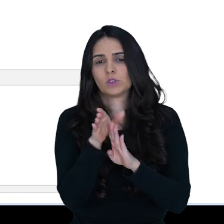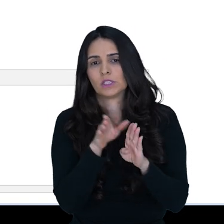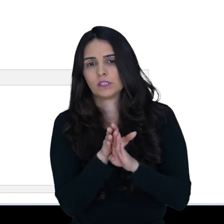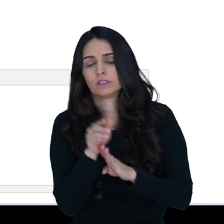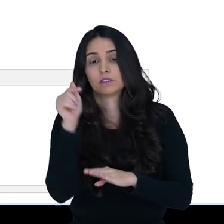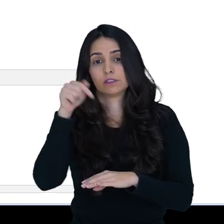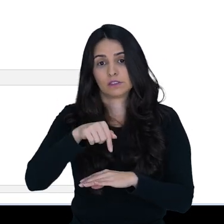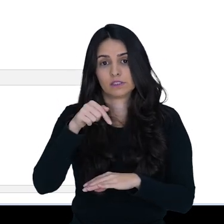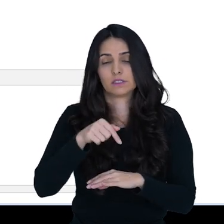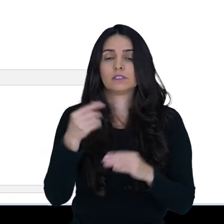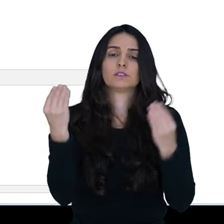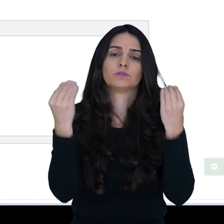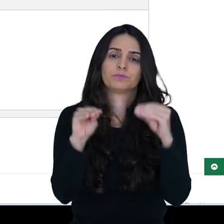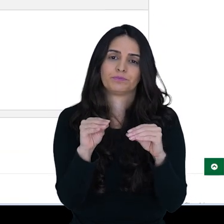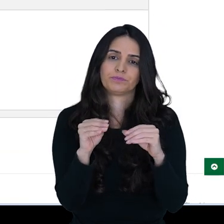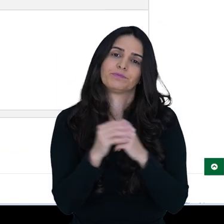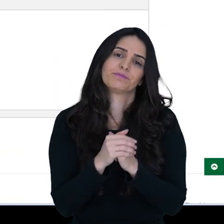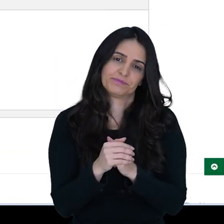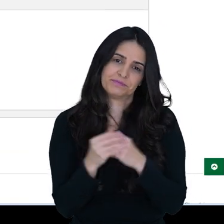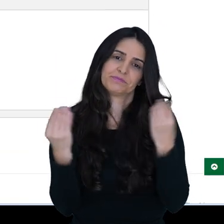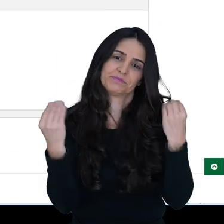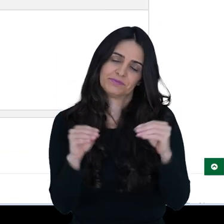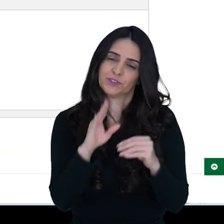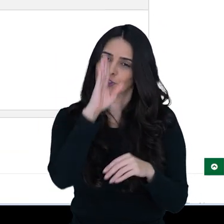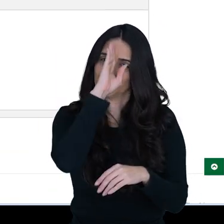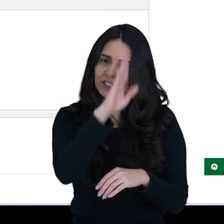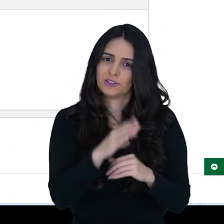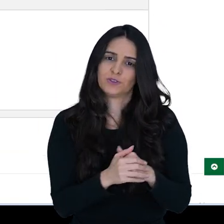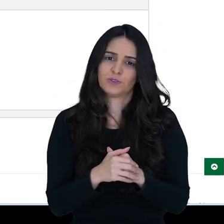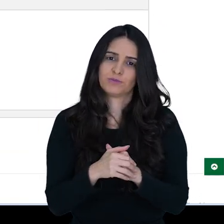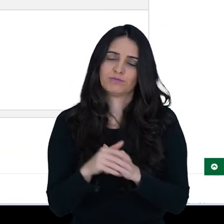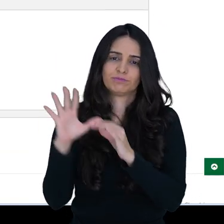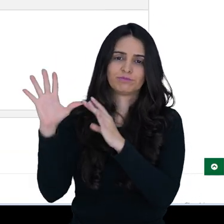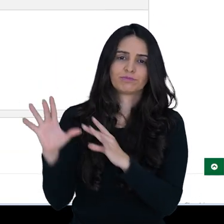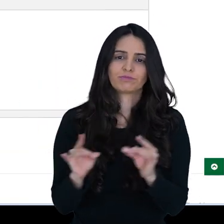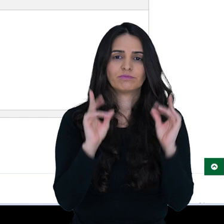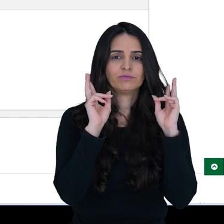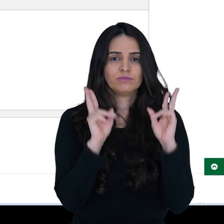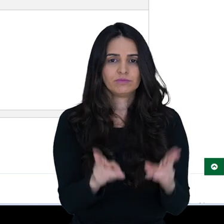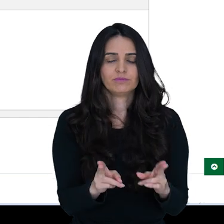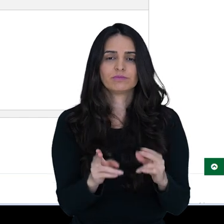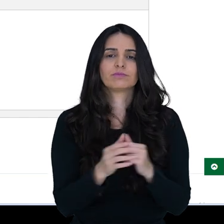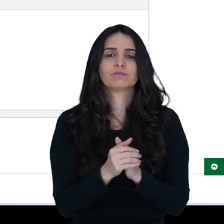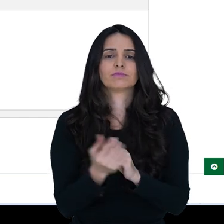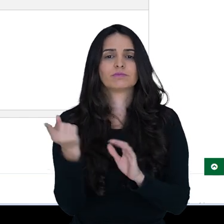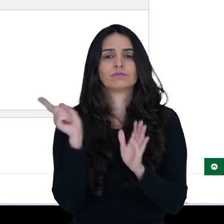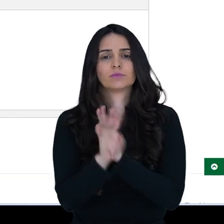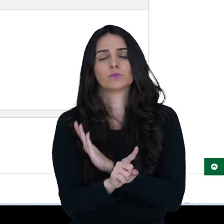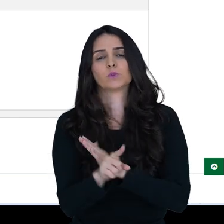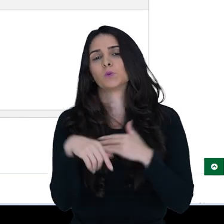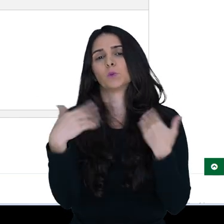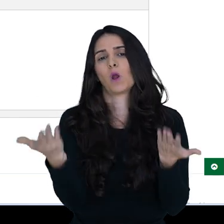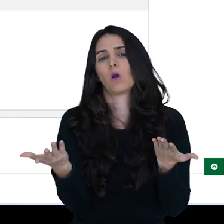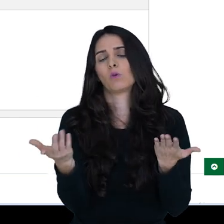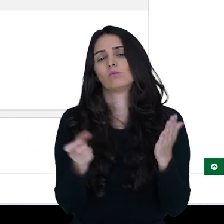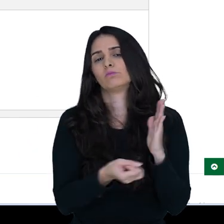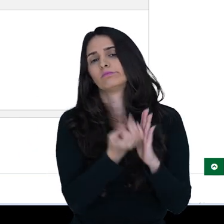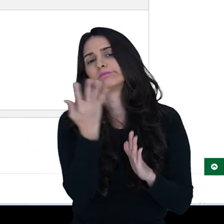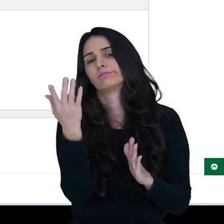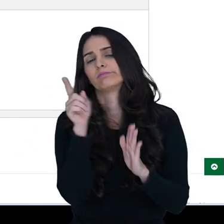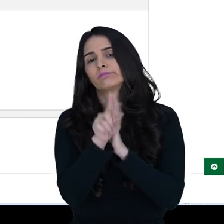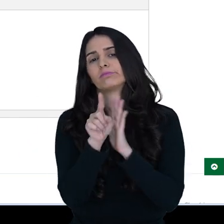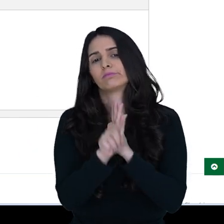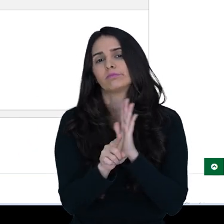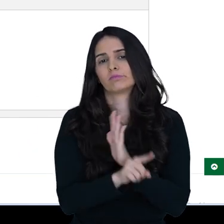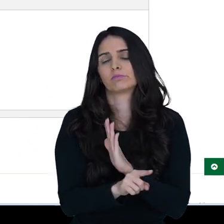outras orientações. Aqui, na questão, você vai direto ao ponto. Copia exatamente qual foi a pergunta, ou as perguntas